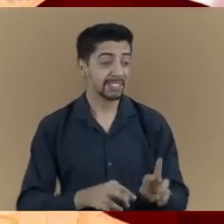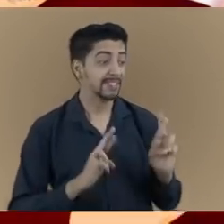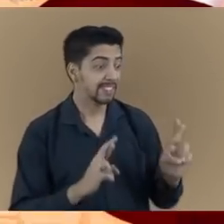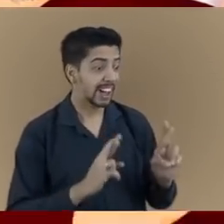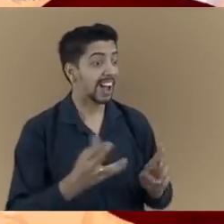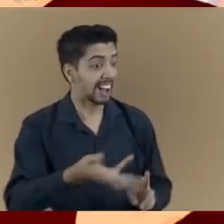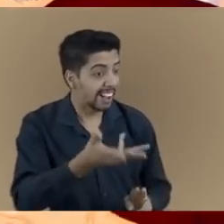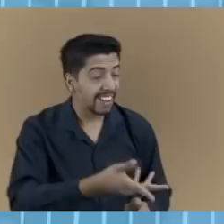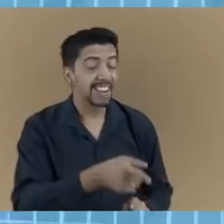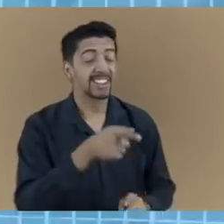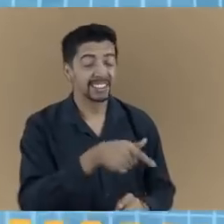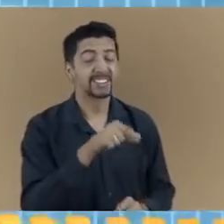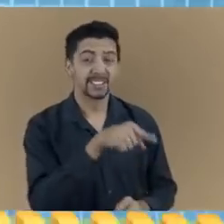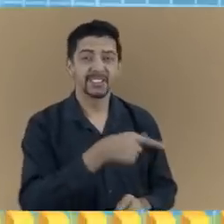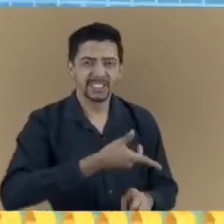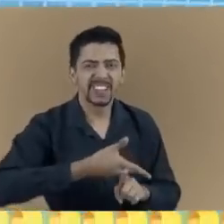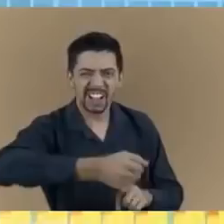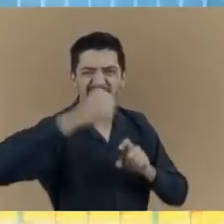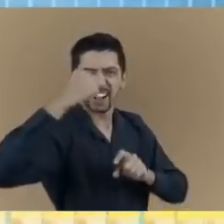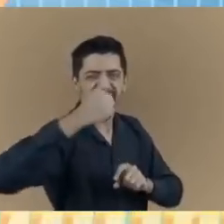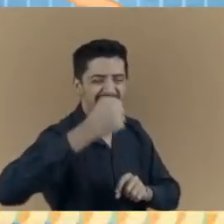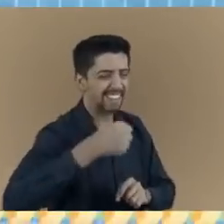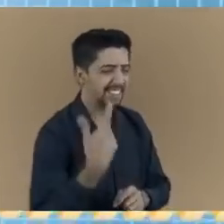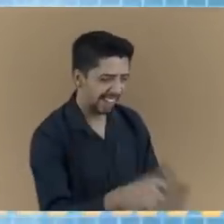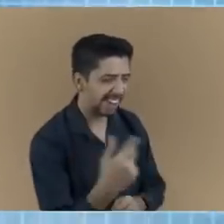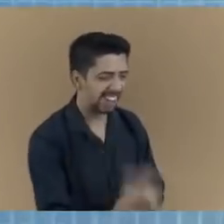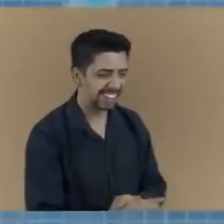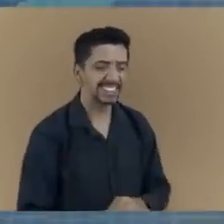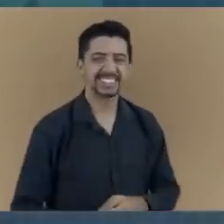Isso, garota! Você é uma campeã!